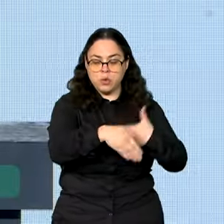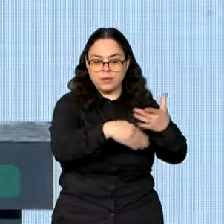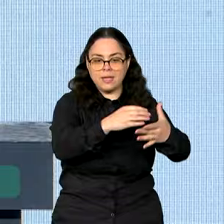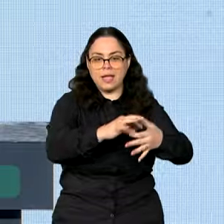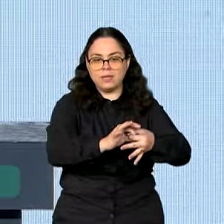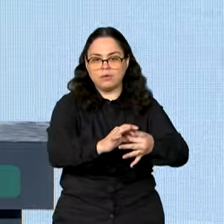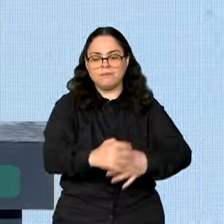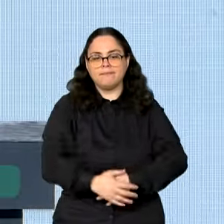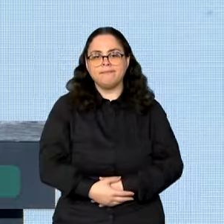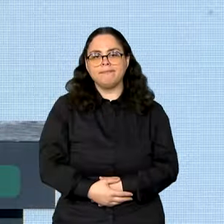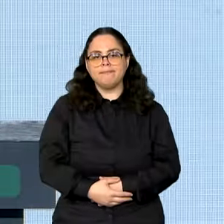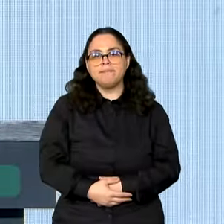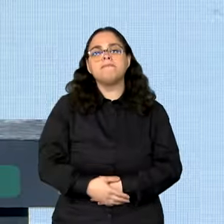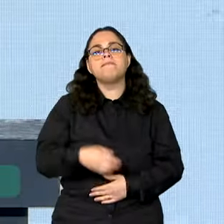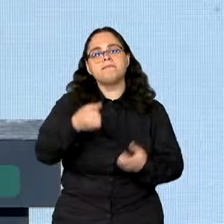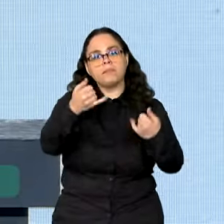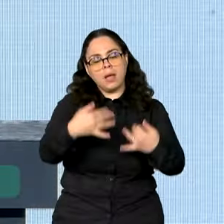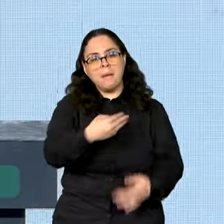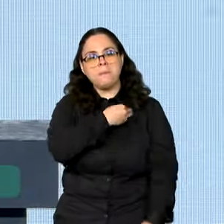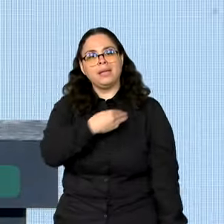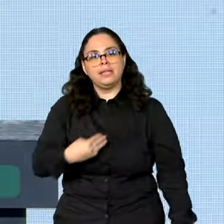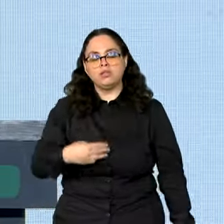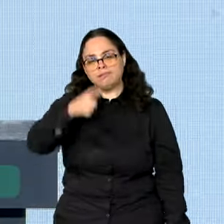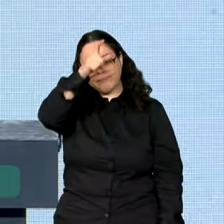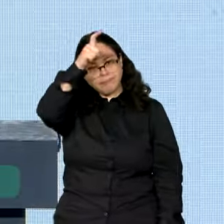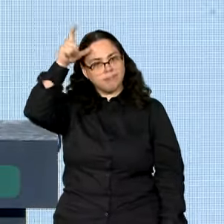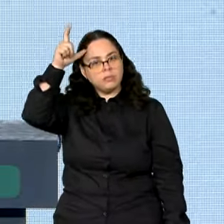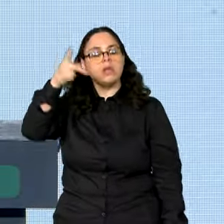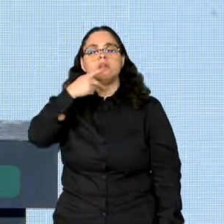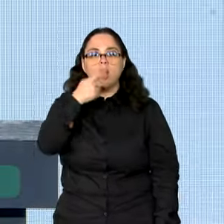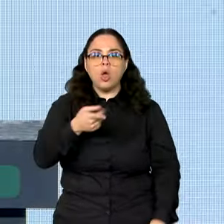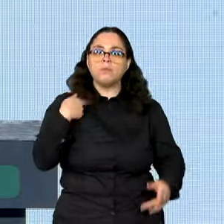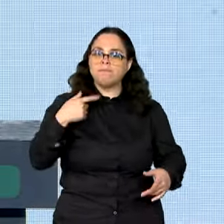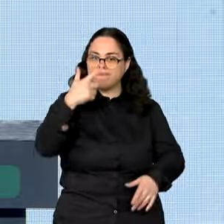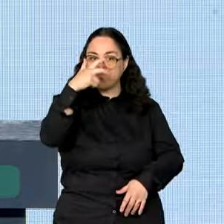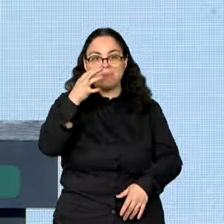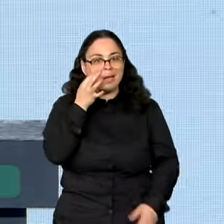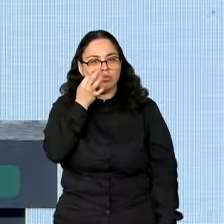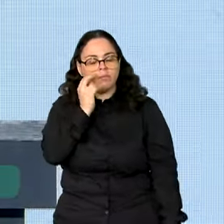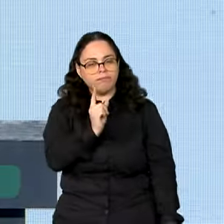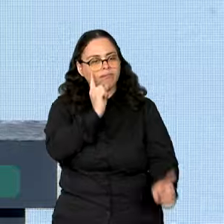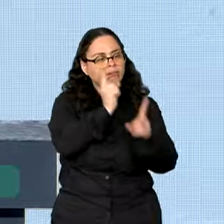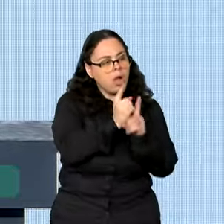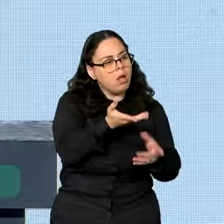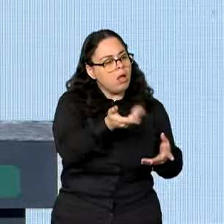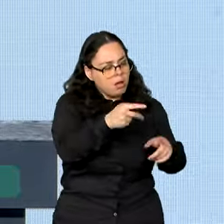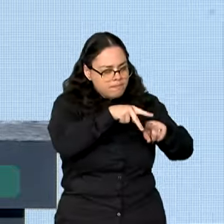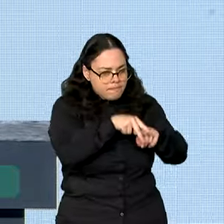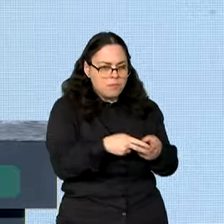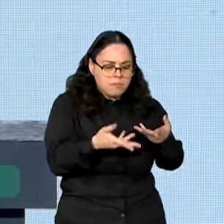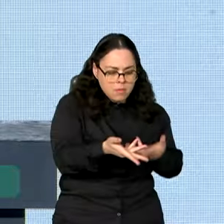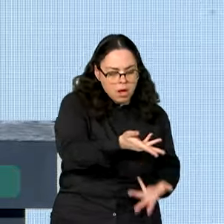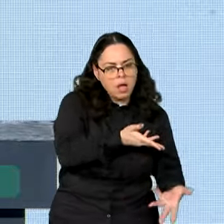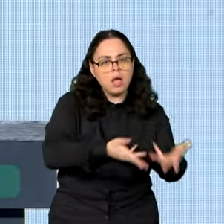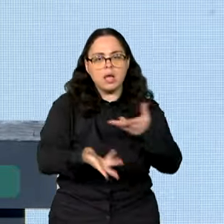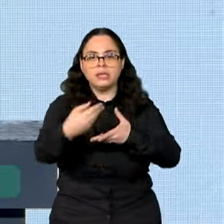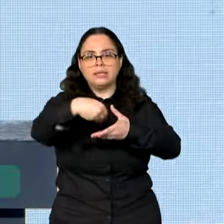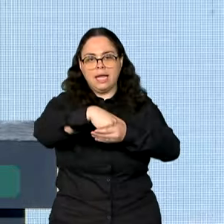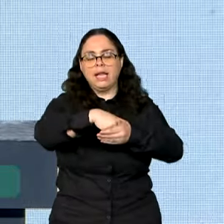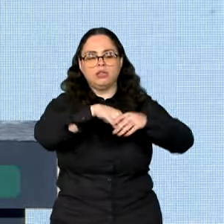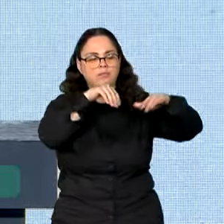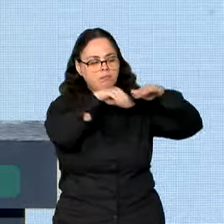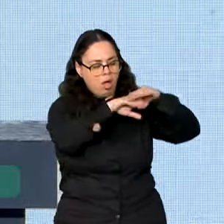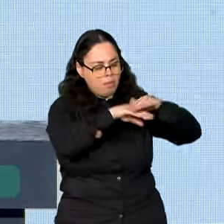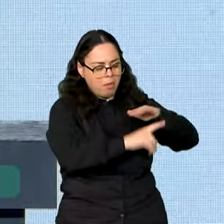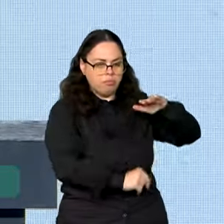O ministro Lewandowski se empenhou pessoalmente para que a gente fizesse essa consertação e a gente vai integrar dentro do Fundo Nacional de